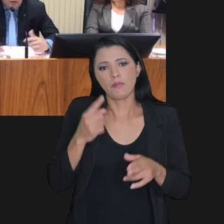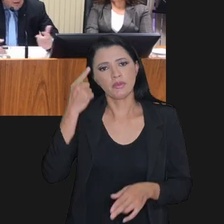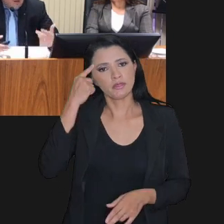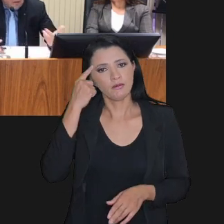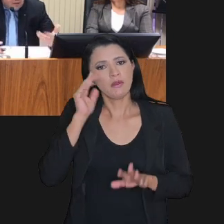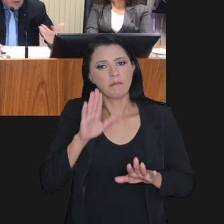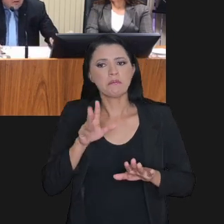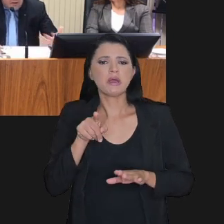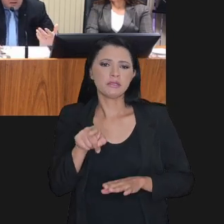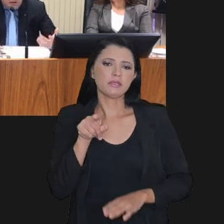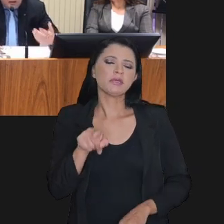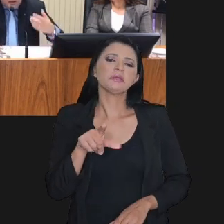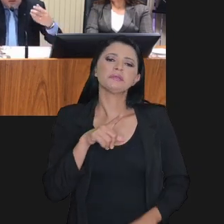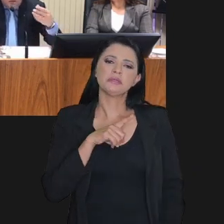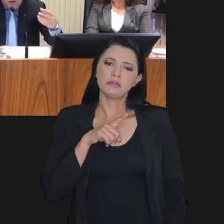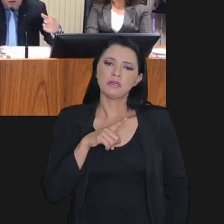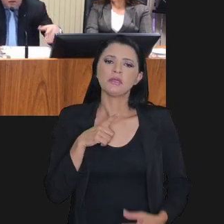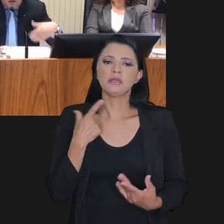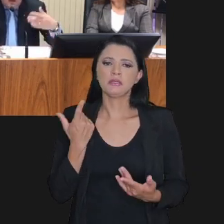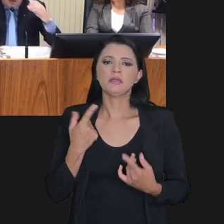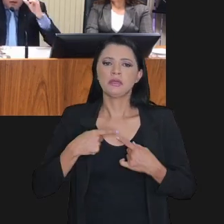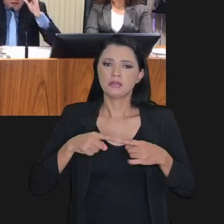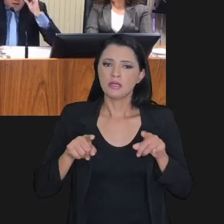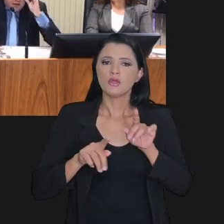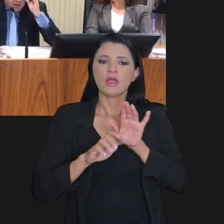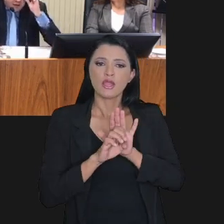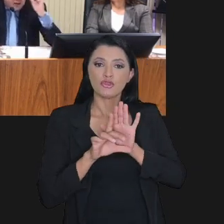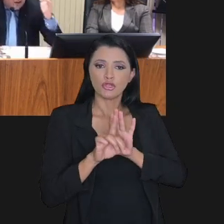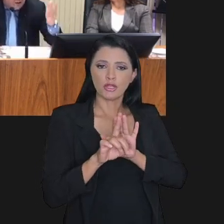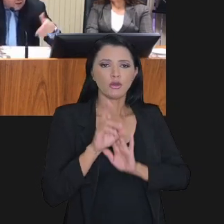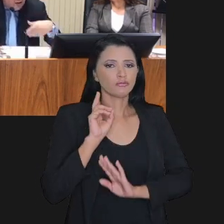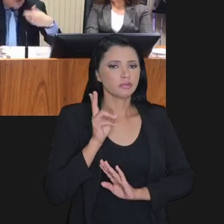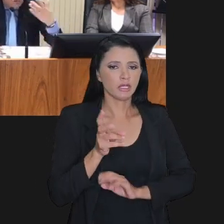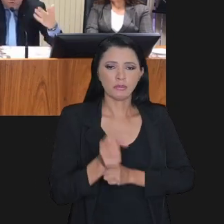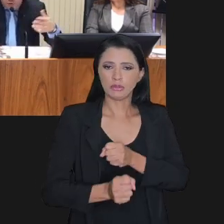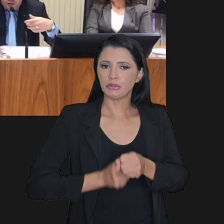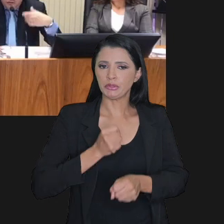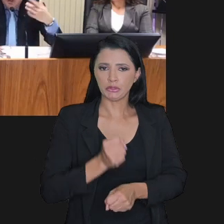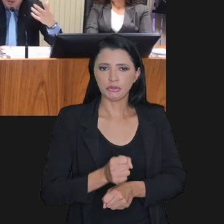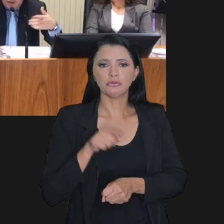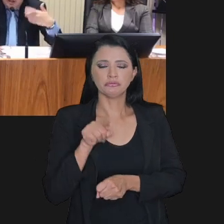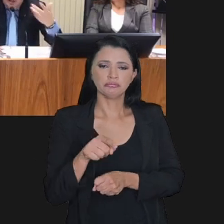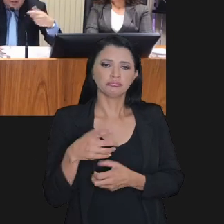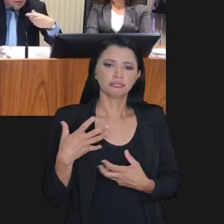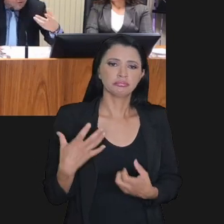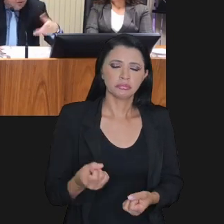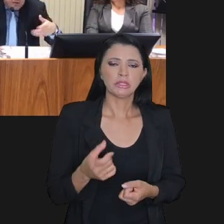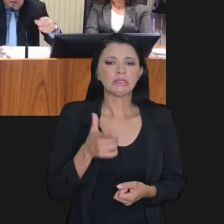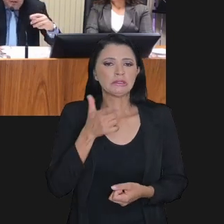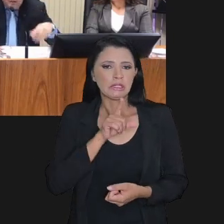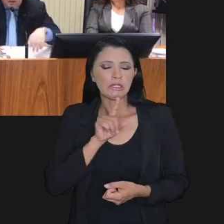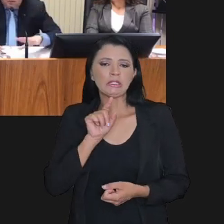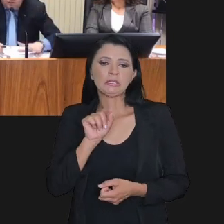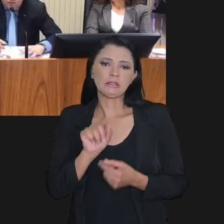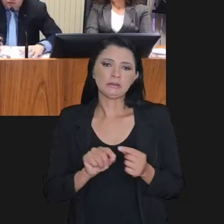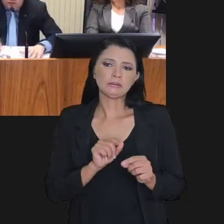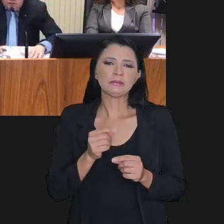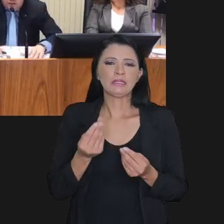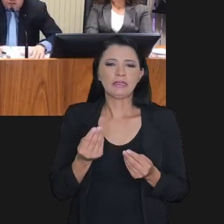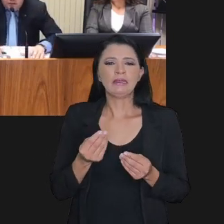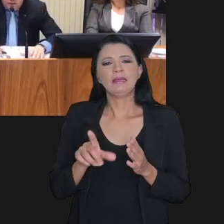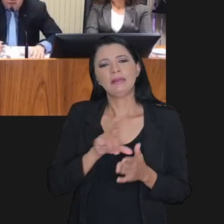achava, mas esse aí a gente tem lançado editais todo ano e as adesões têm sido